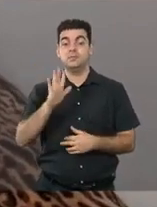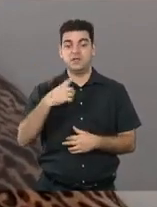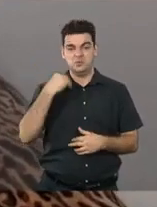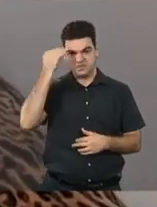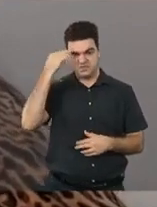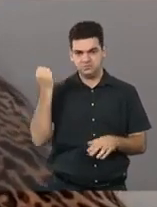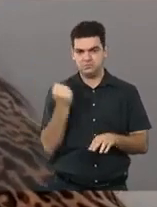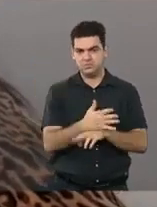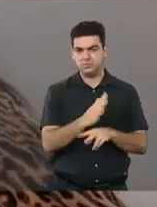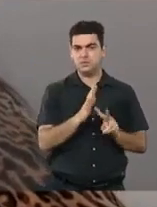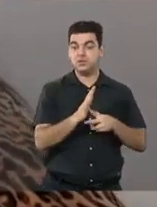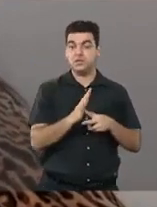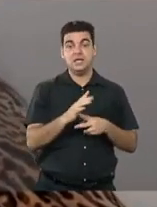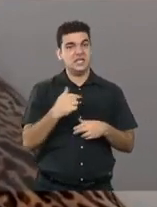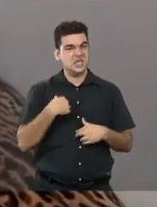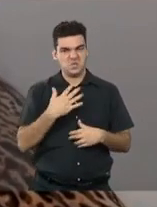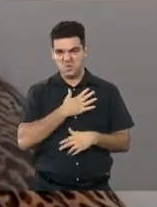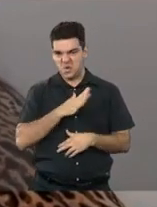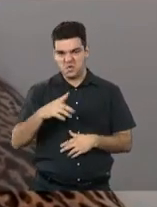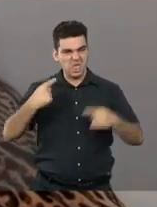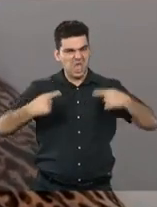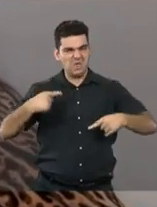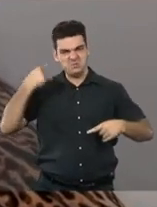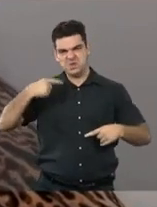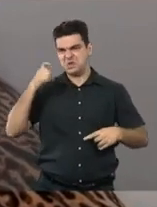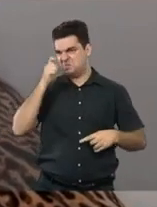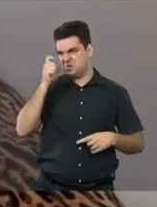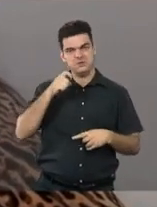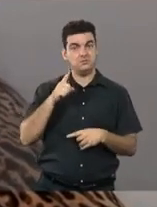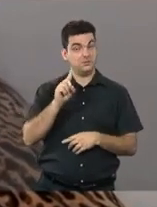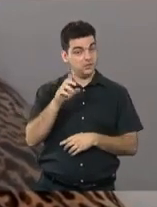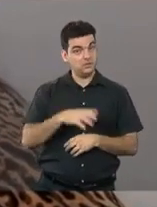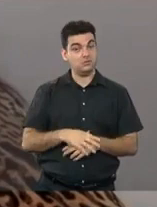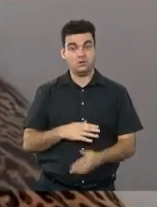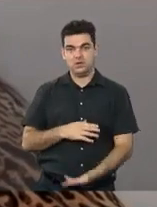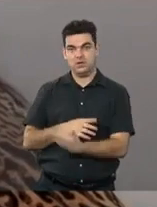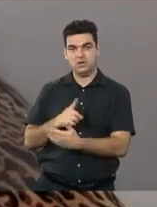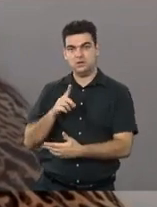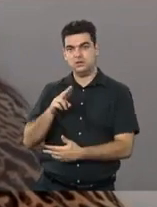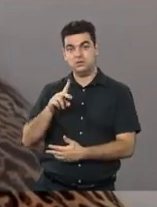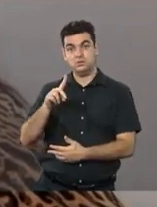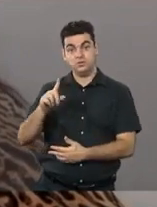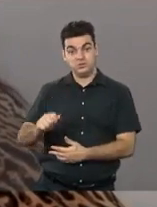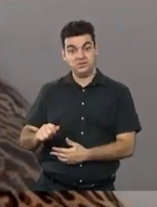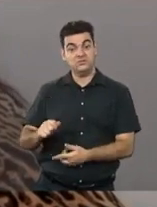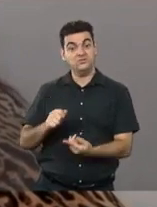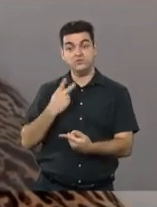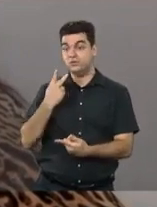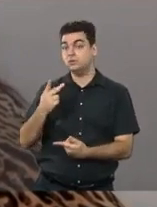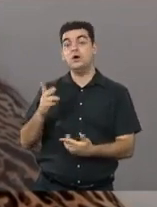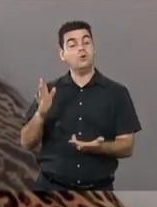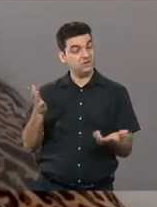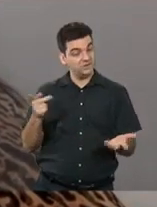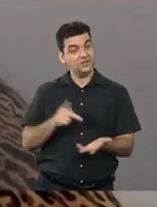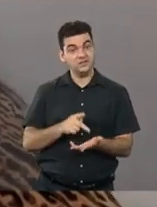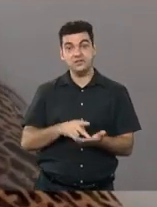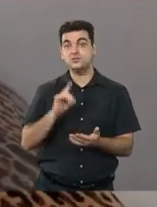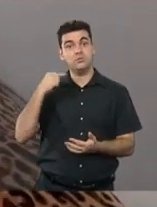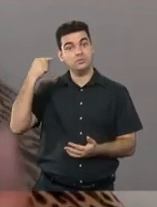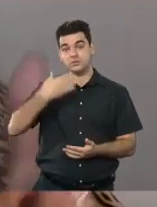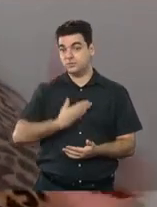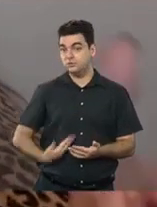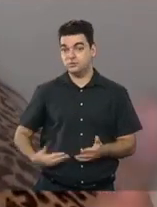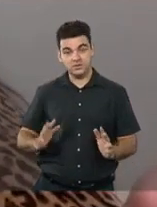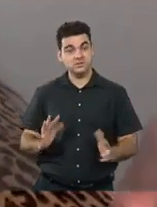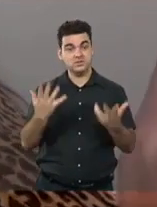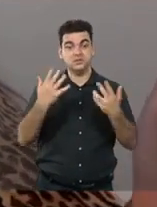nenhum partido e não sou contra partido. Uma coisa que a Duda falou, só políticas públicas dão grande salto. Você